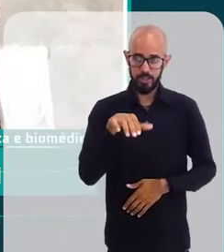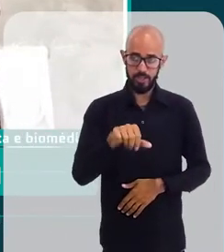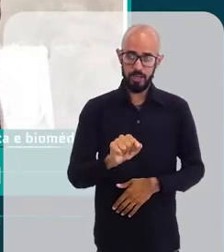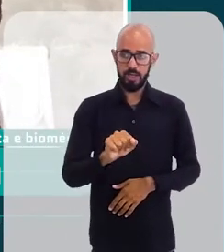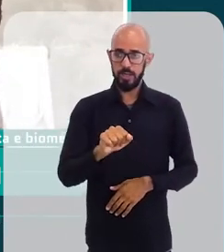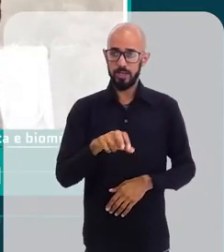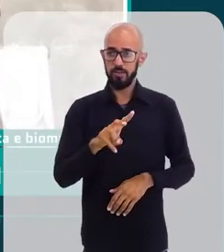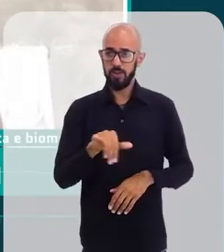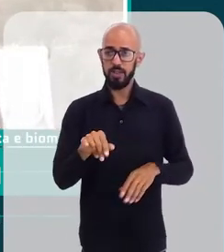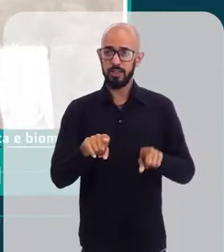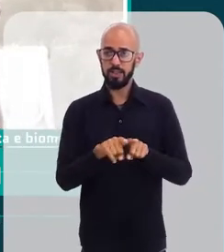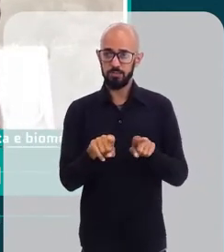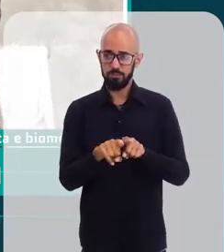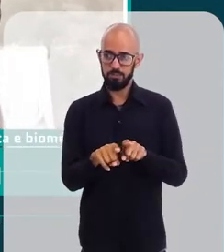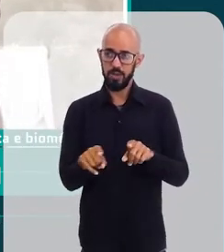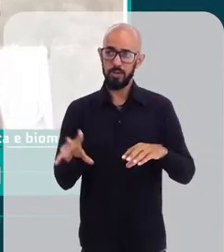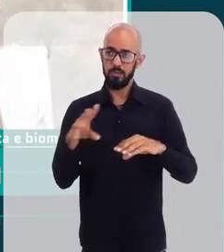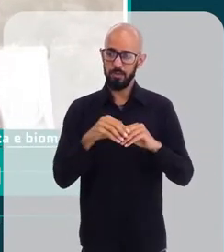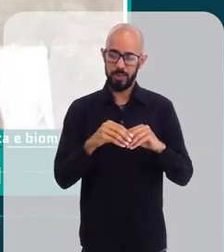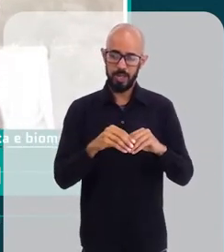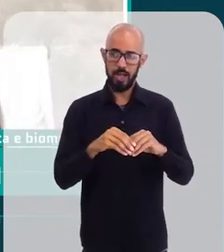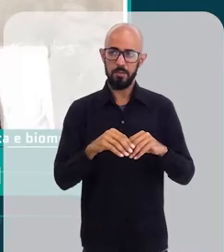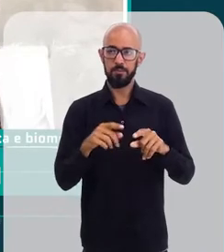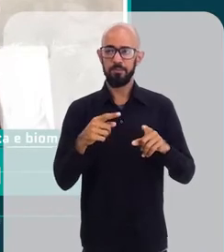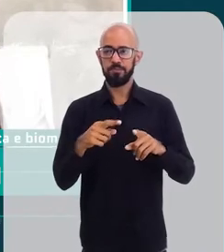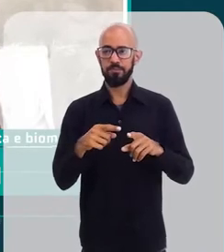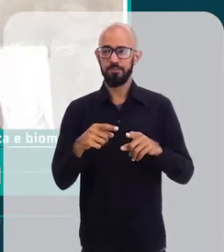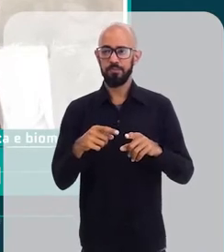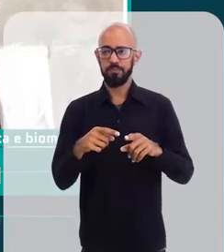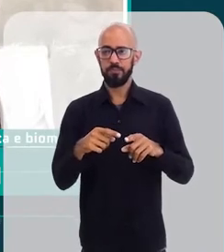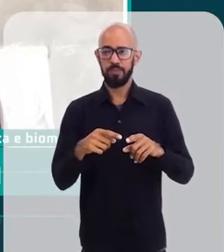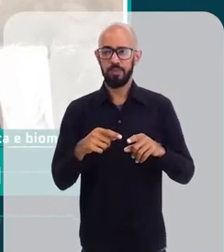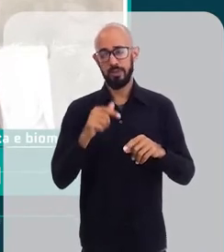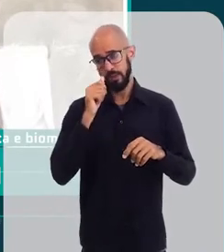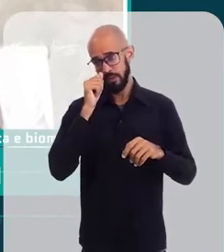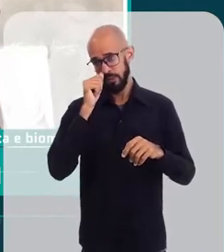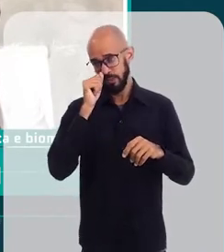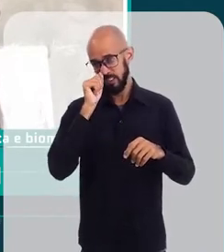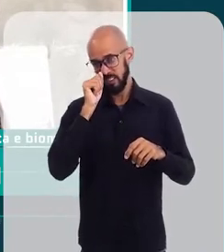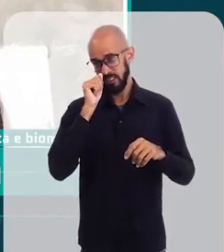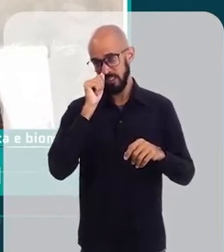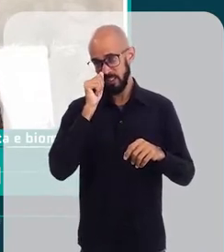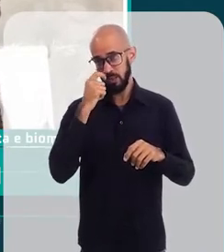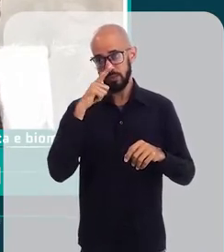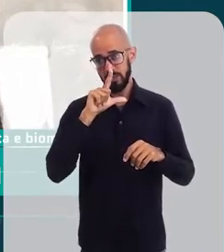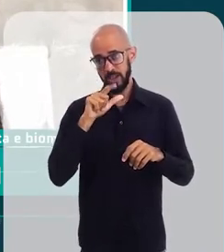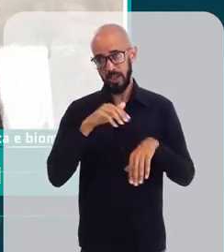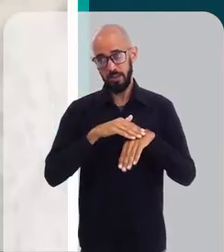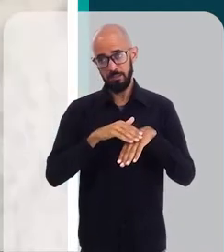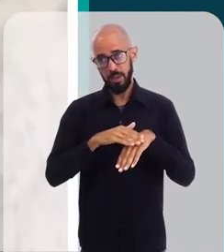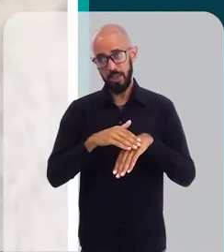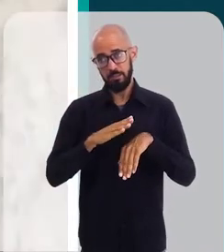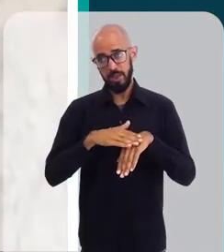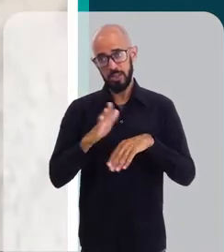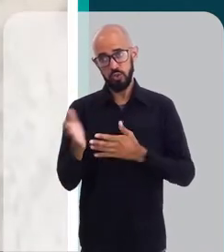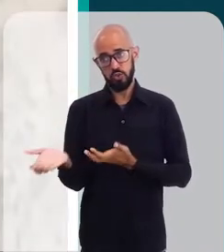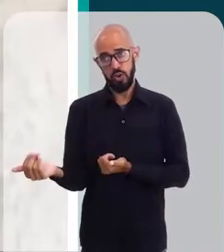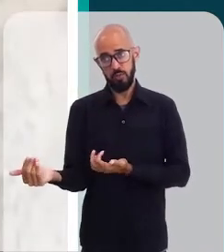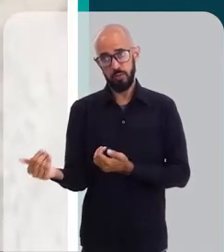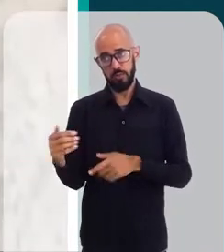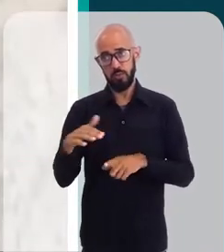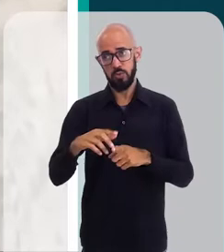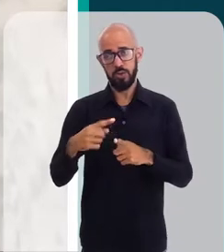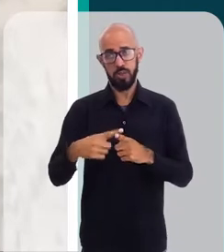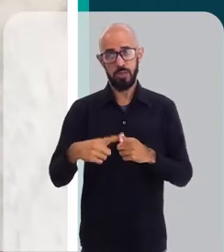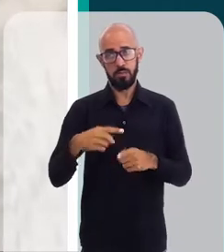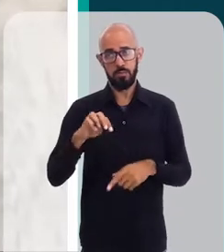nessa composição para favorecer então a pele mais jovem, deixar sempre a pele mais jovem,